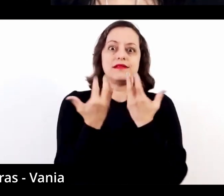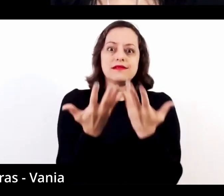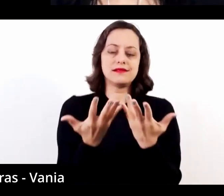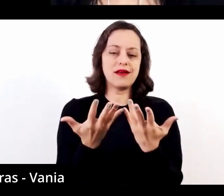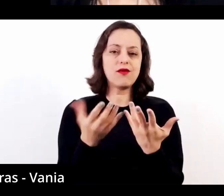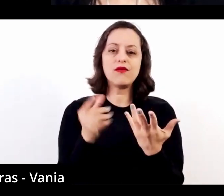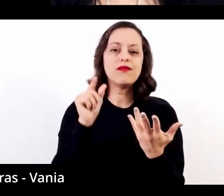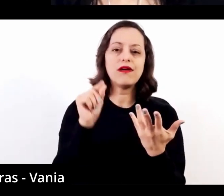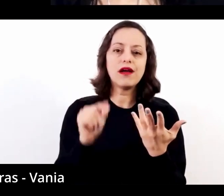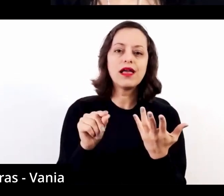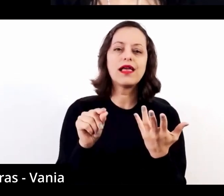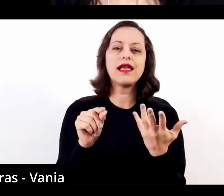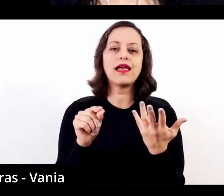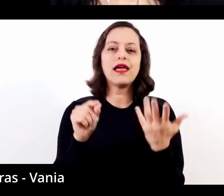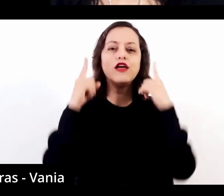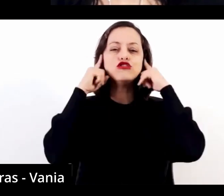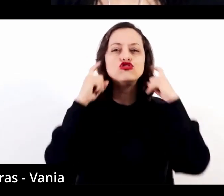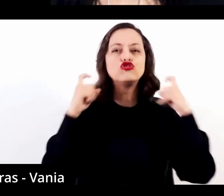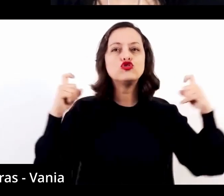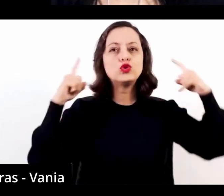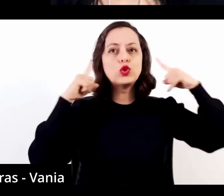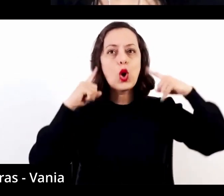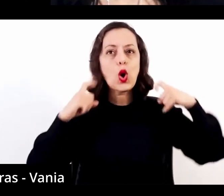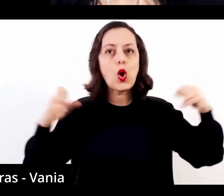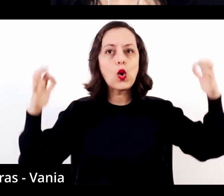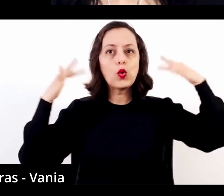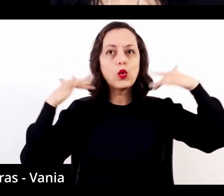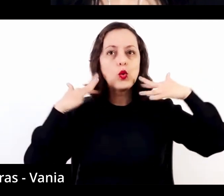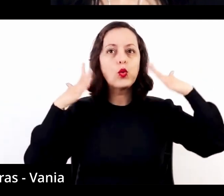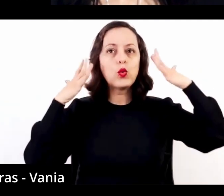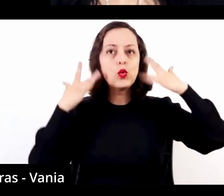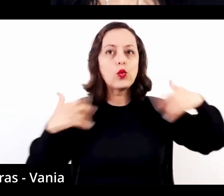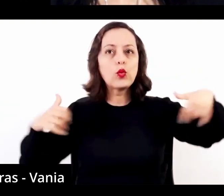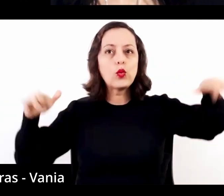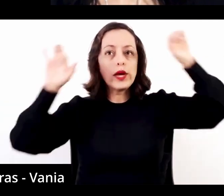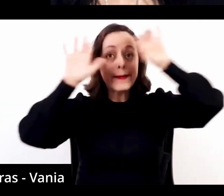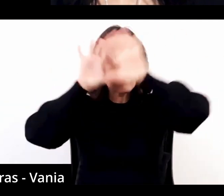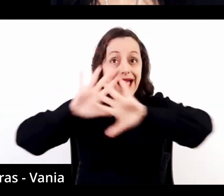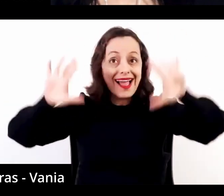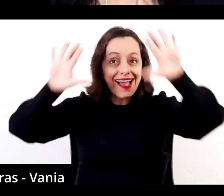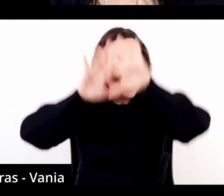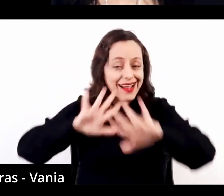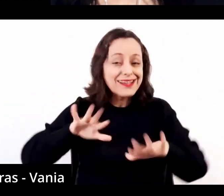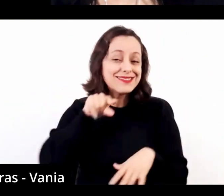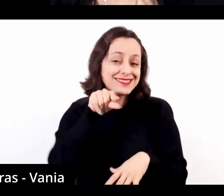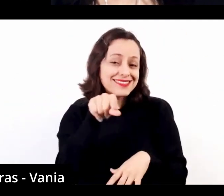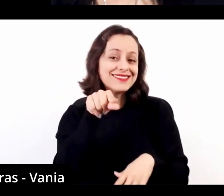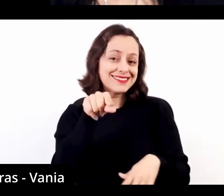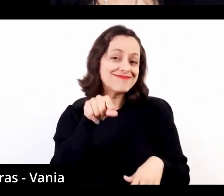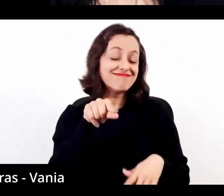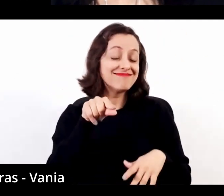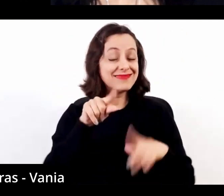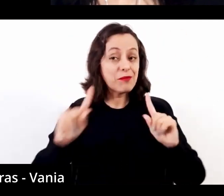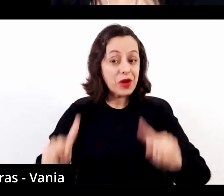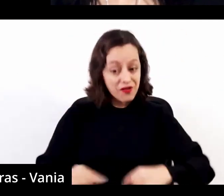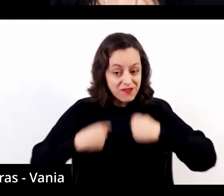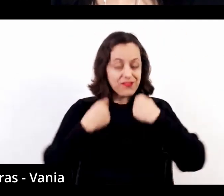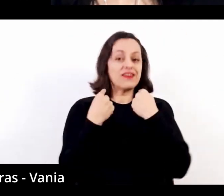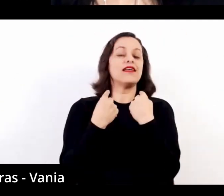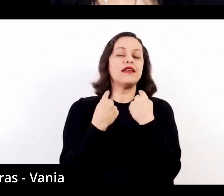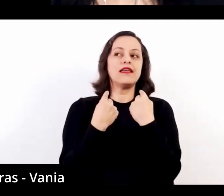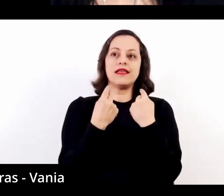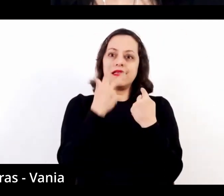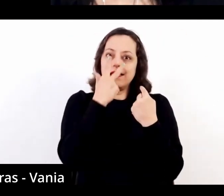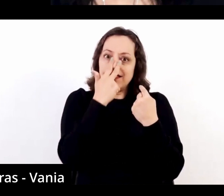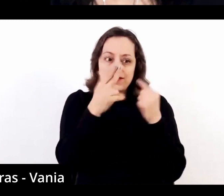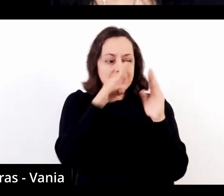dança entre sons e imagens que o Carlo nos proporciona ao enredar